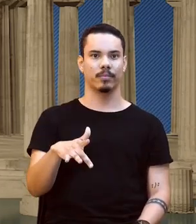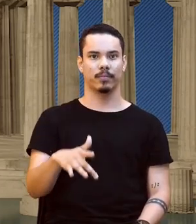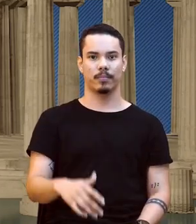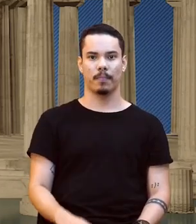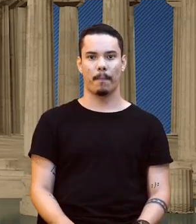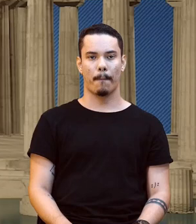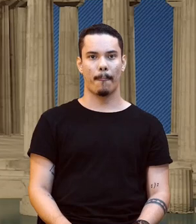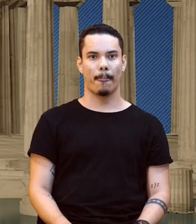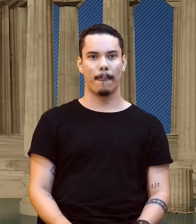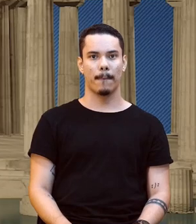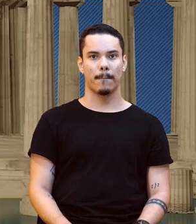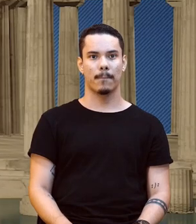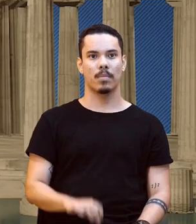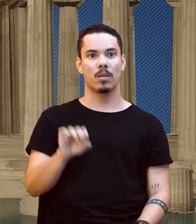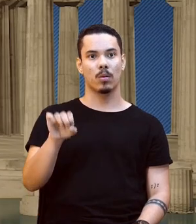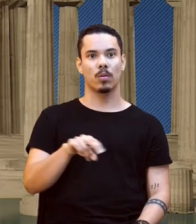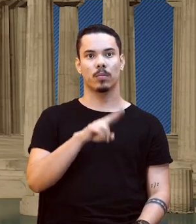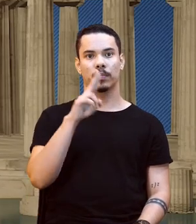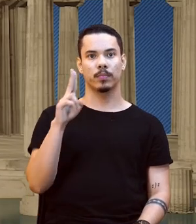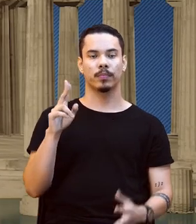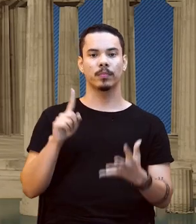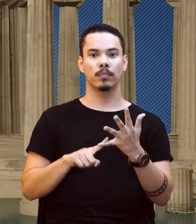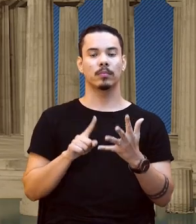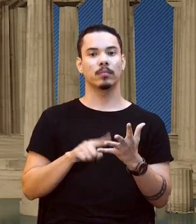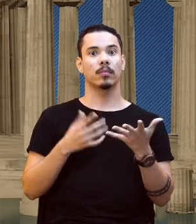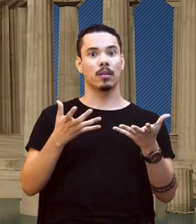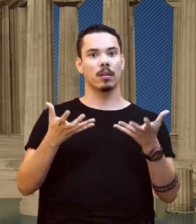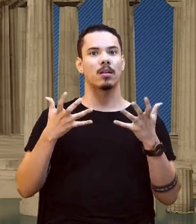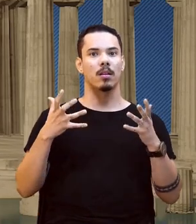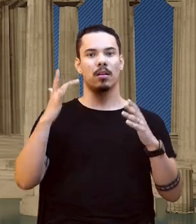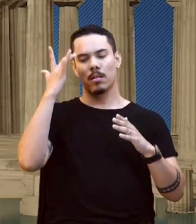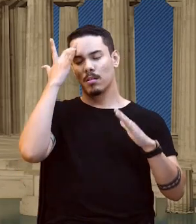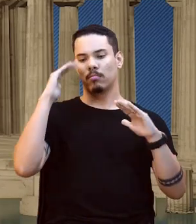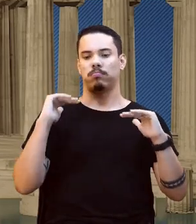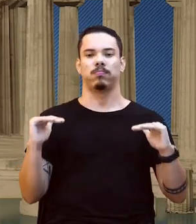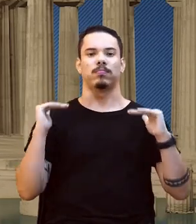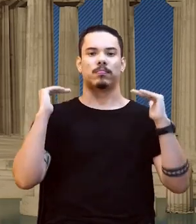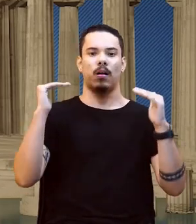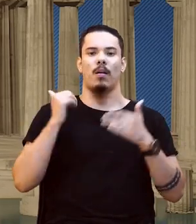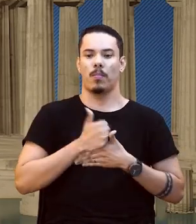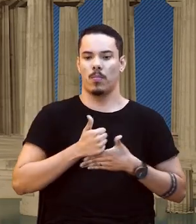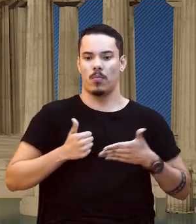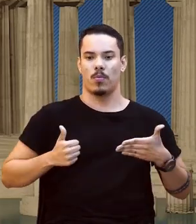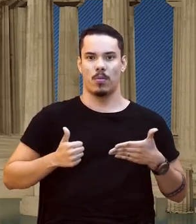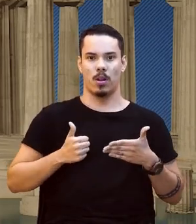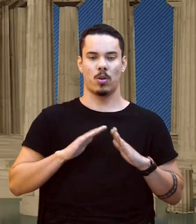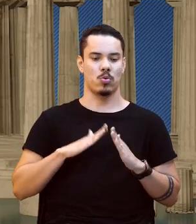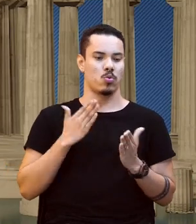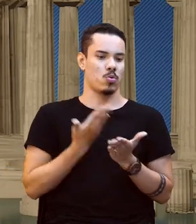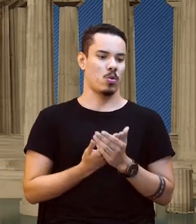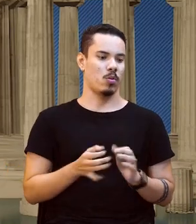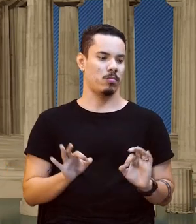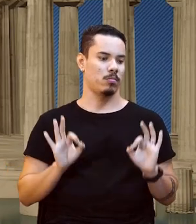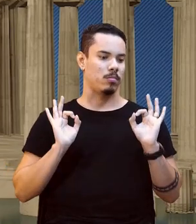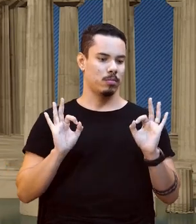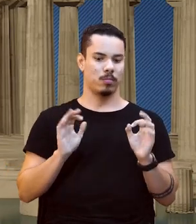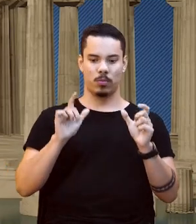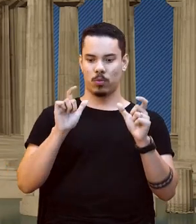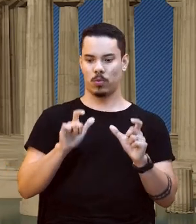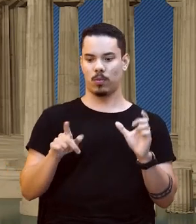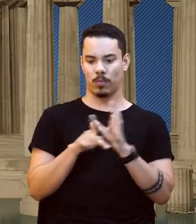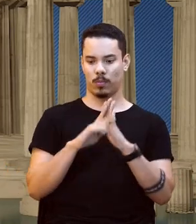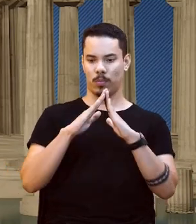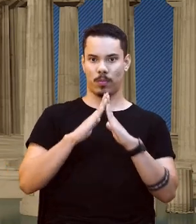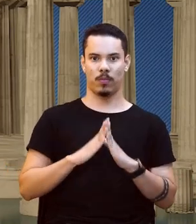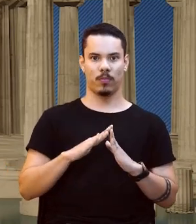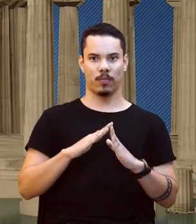Ô, e aí, Brian queria apenas status, né? Valores morais ali na escola, no local onde ele mora, aí no